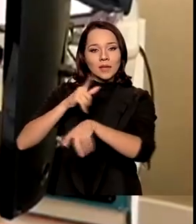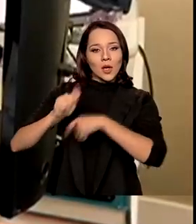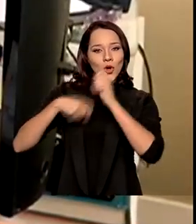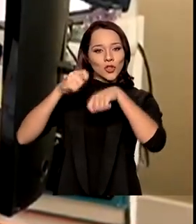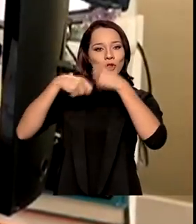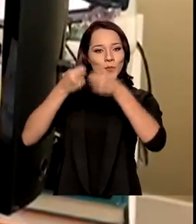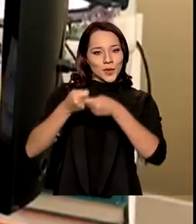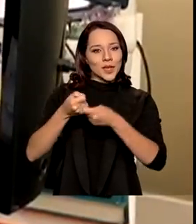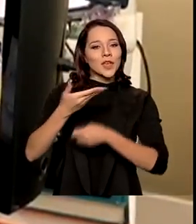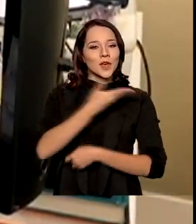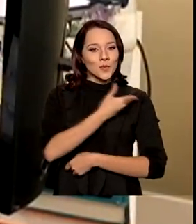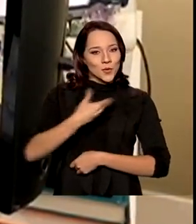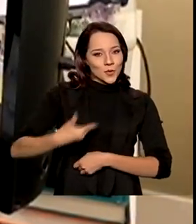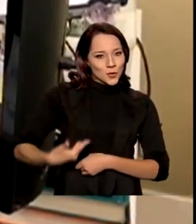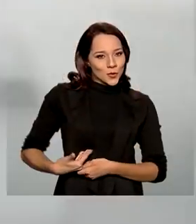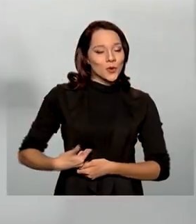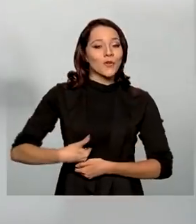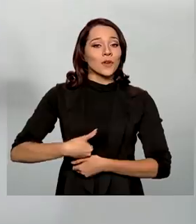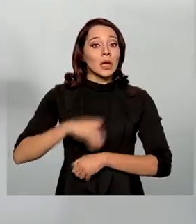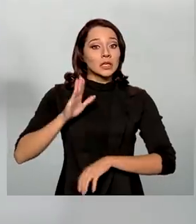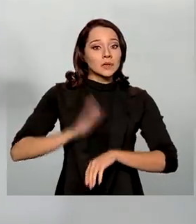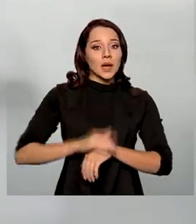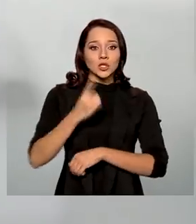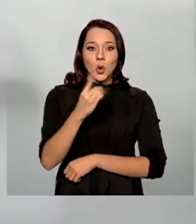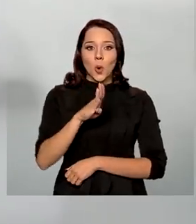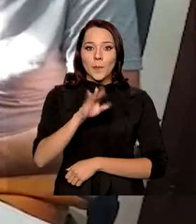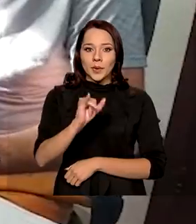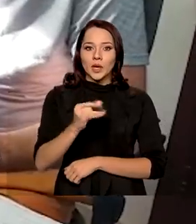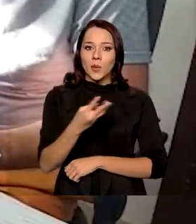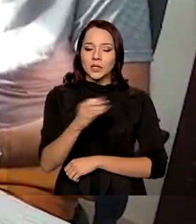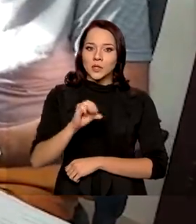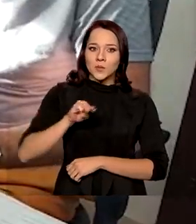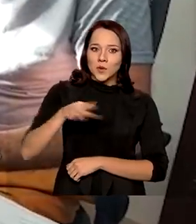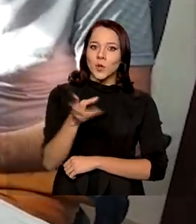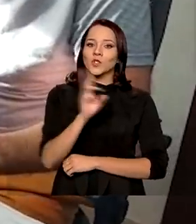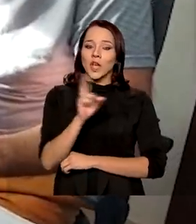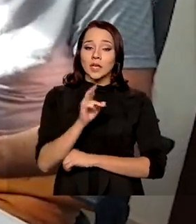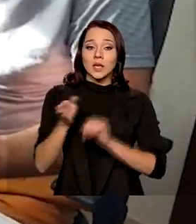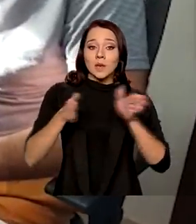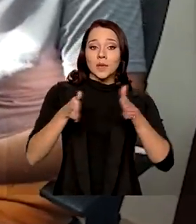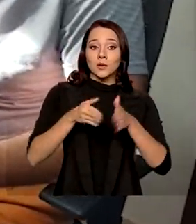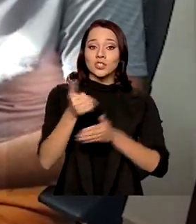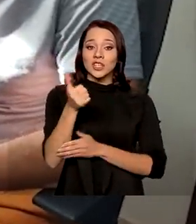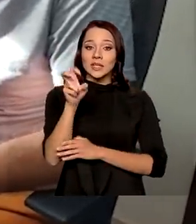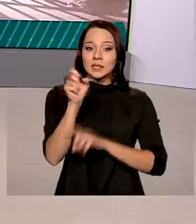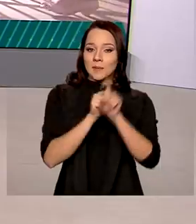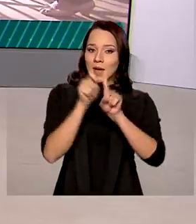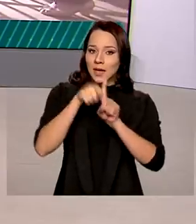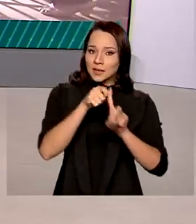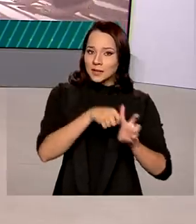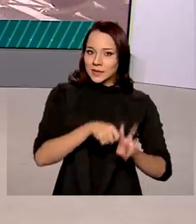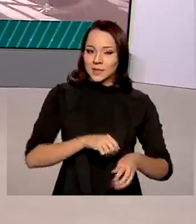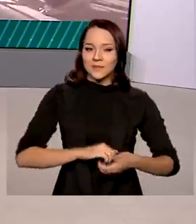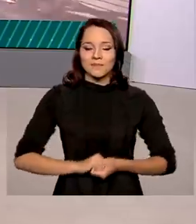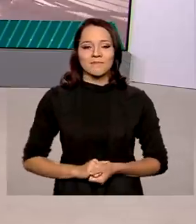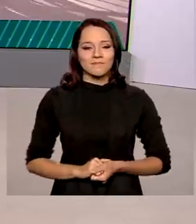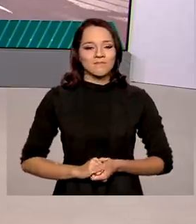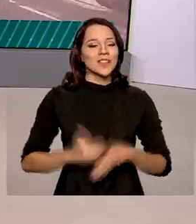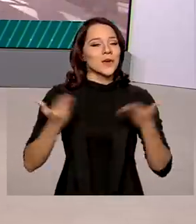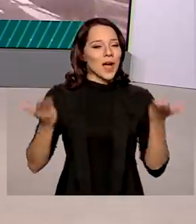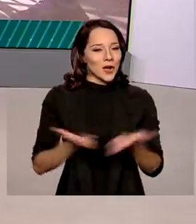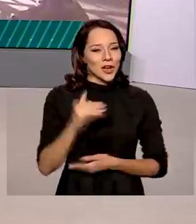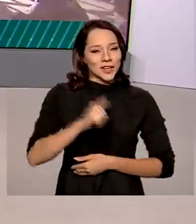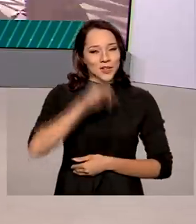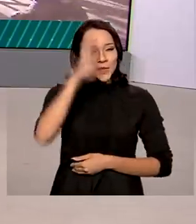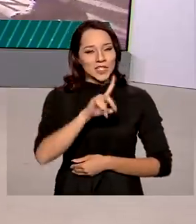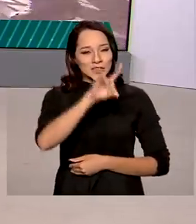cofres públicos federais de mais de 1 bilhão e 400 milhões de reais em 15 meses. É a partir de agora,